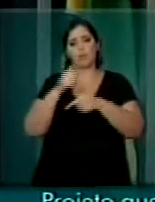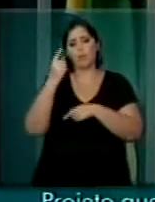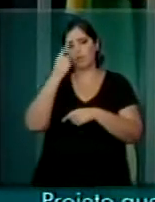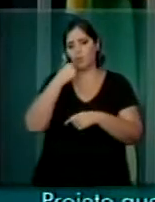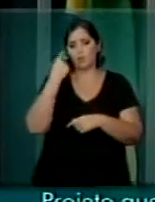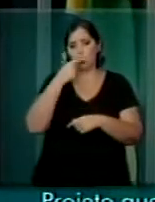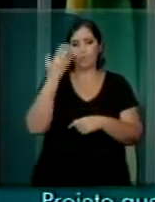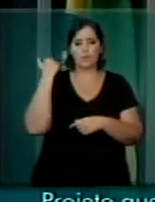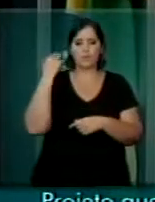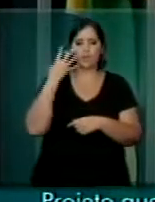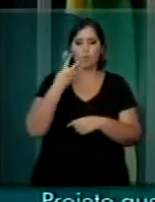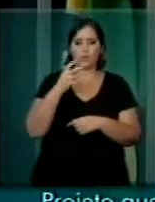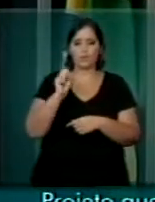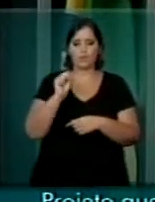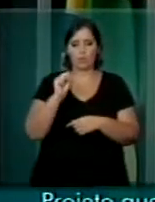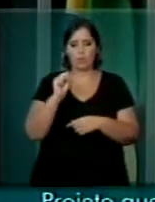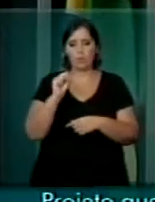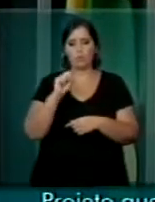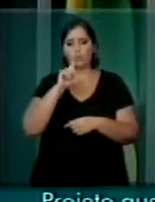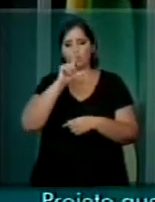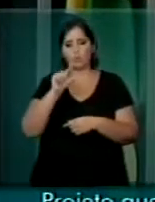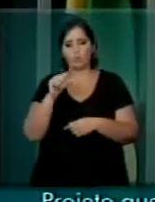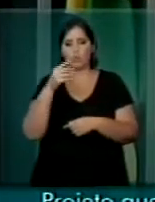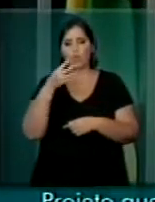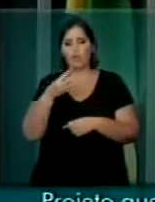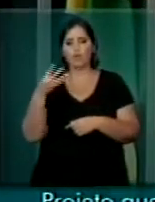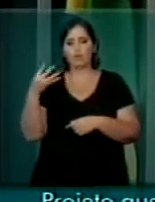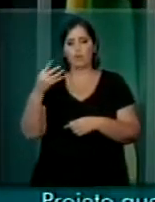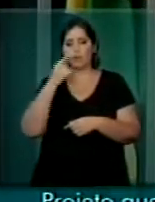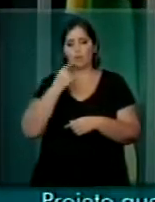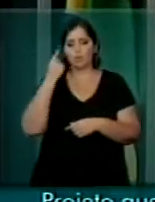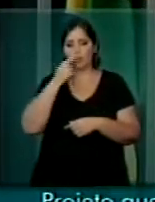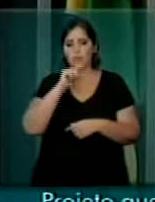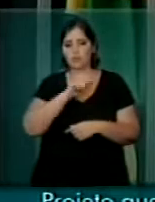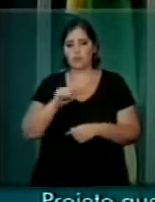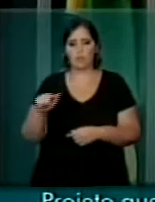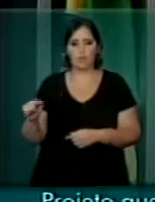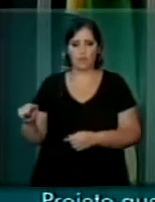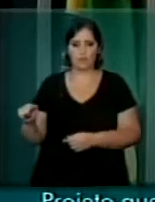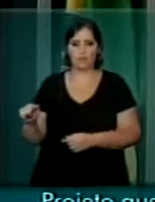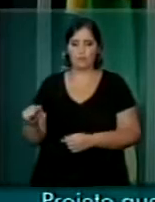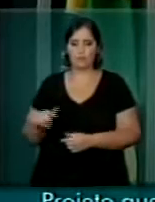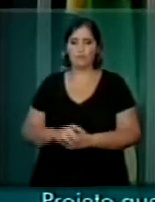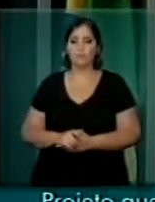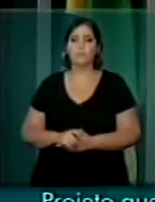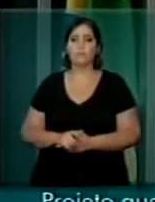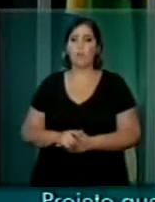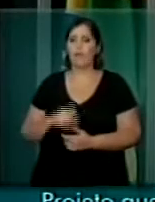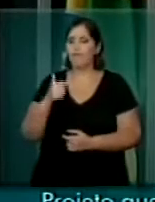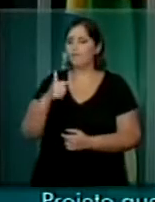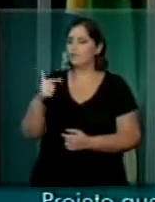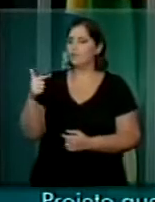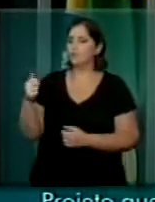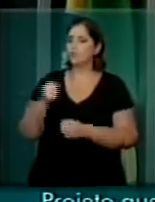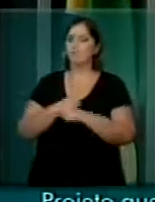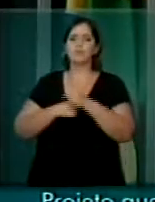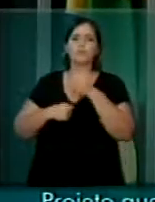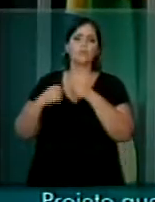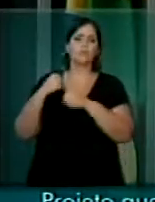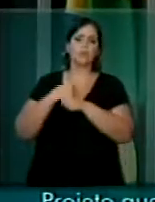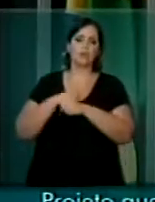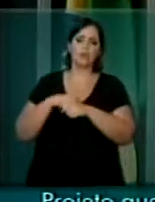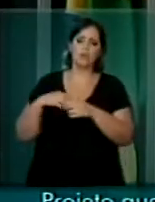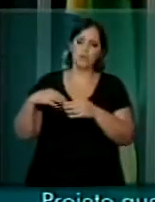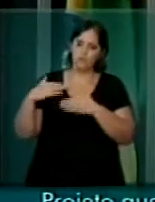48 para 44 horas semanais. Nesses 22 anos, muita coisa